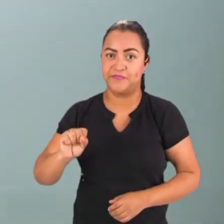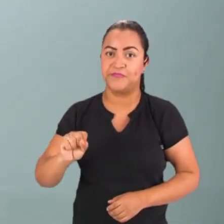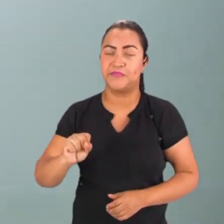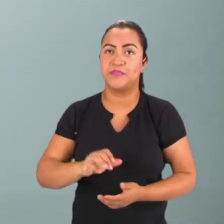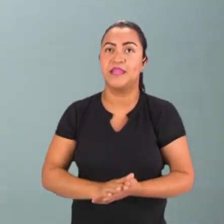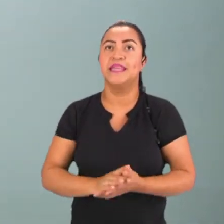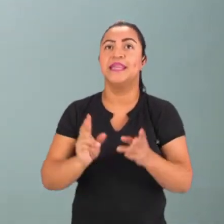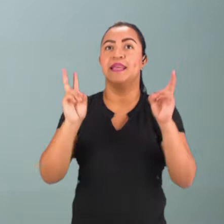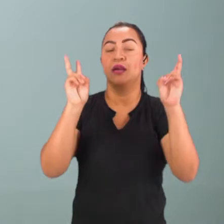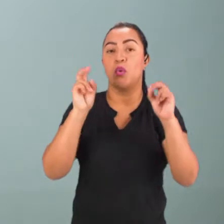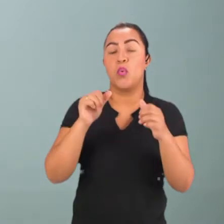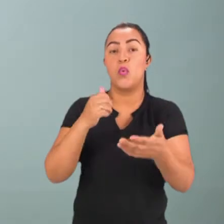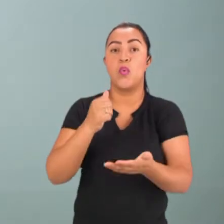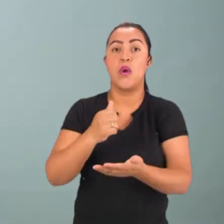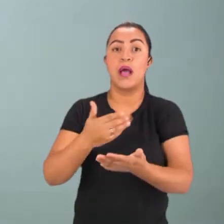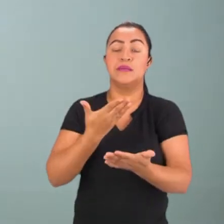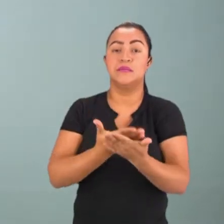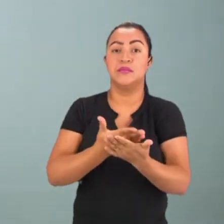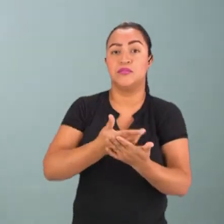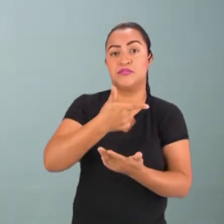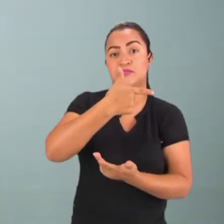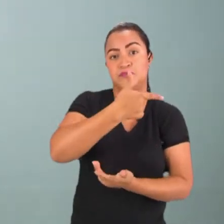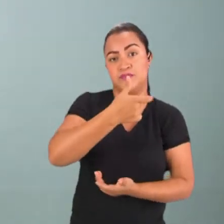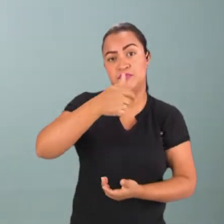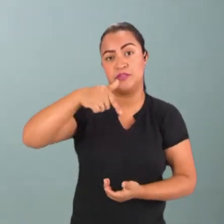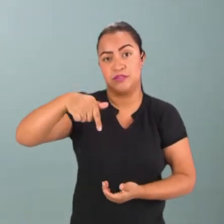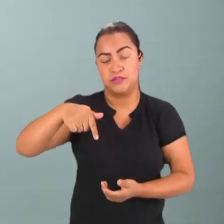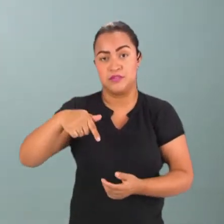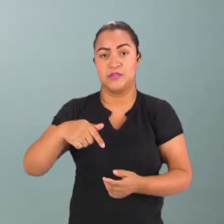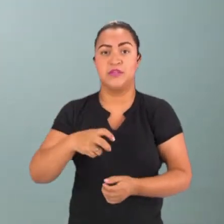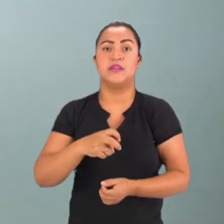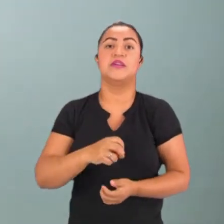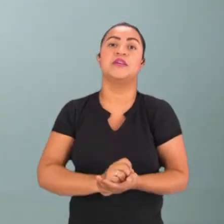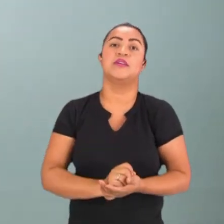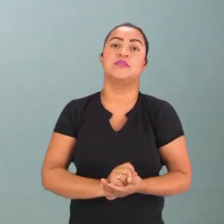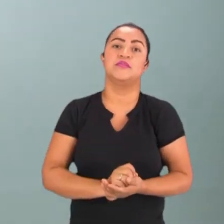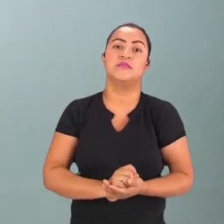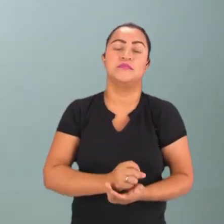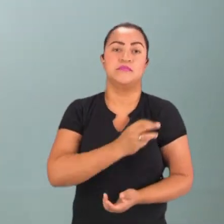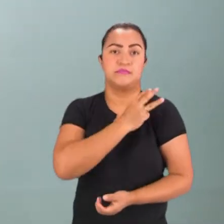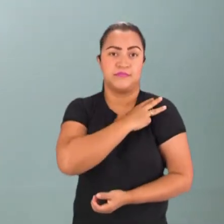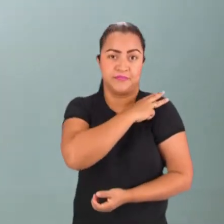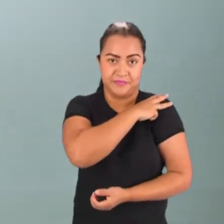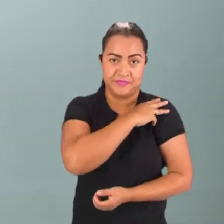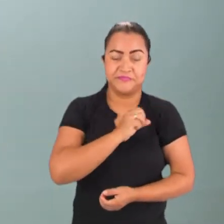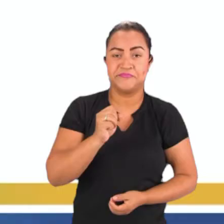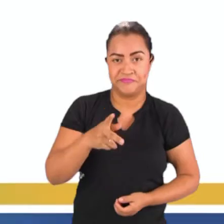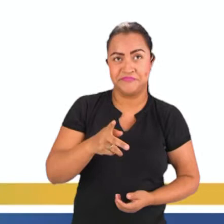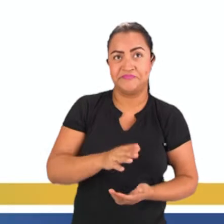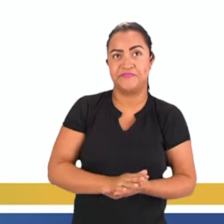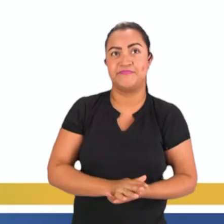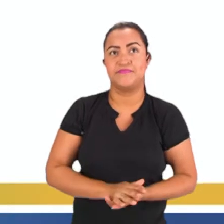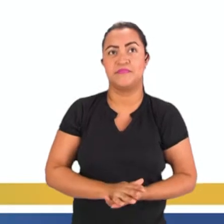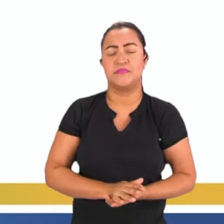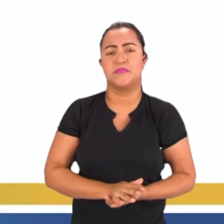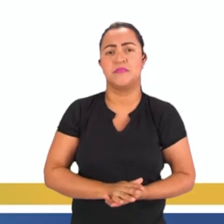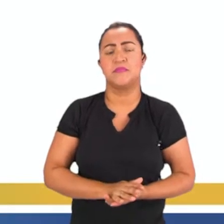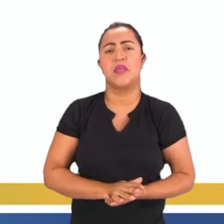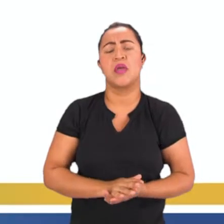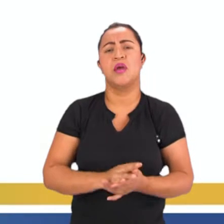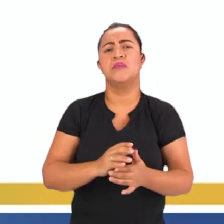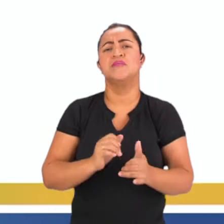é Usinas Hidrelétricas, terceira série do ensino médio, vamos lá. Usina